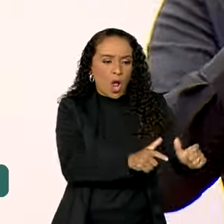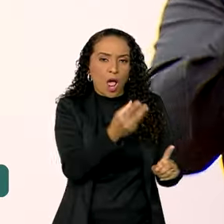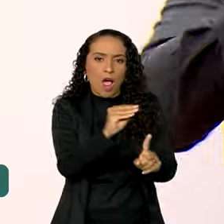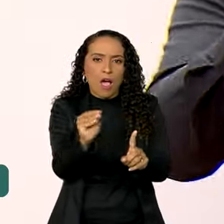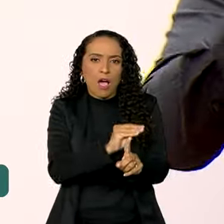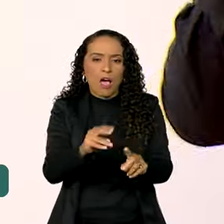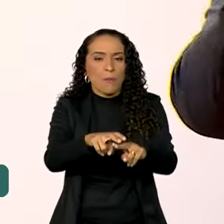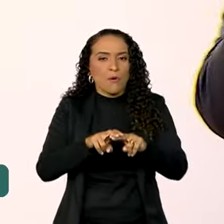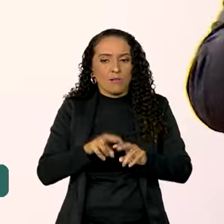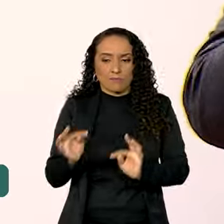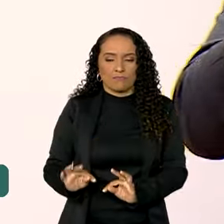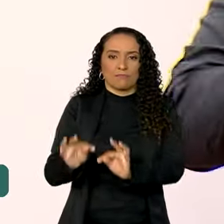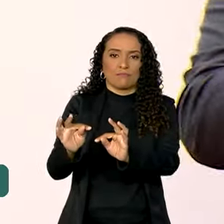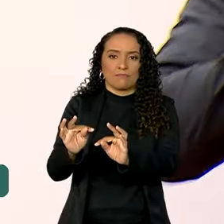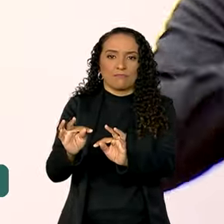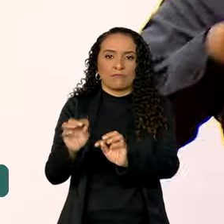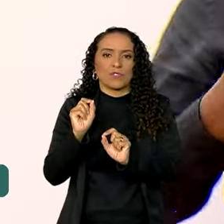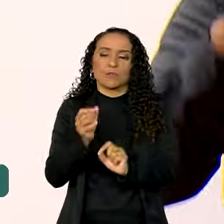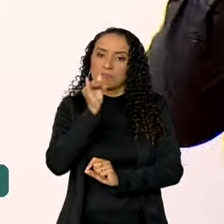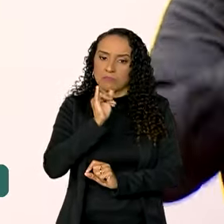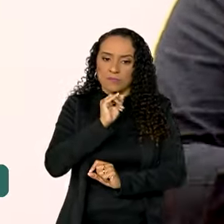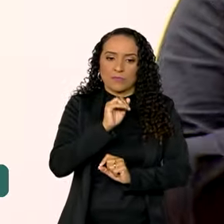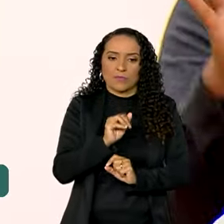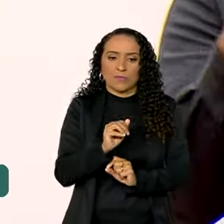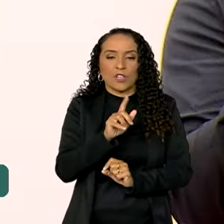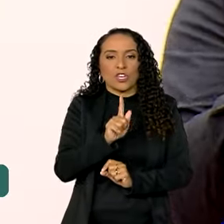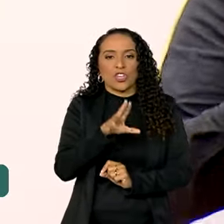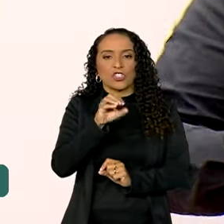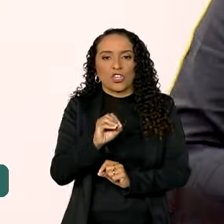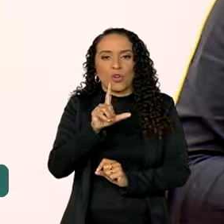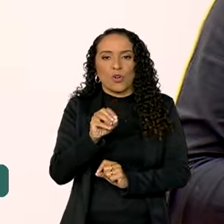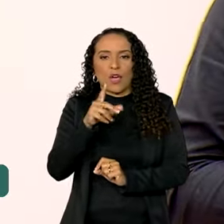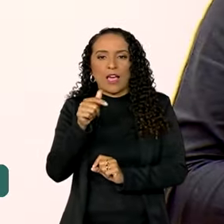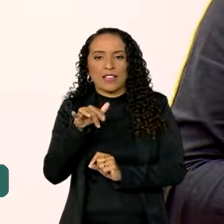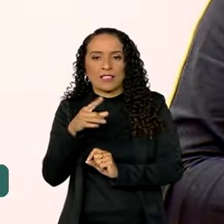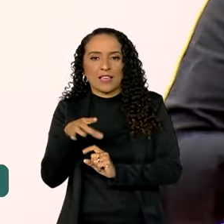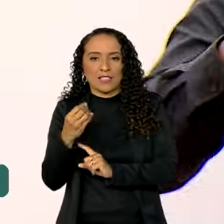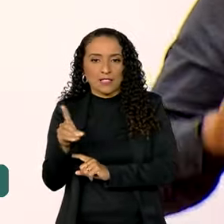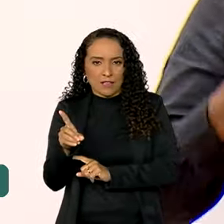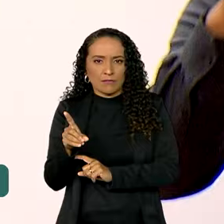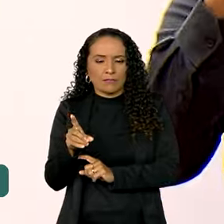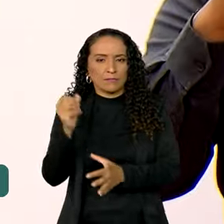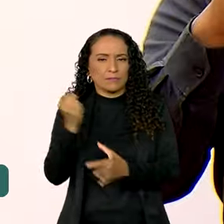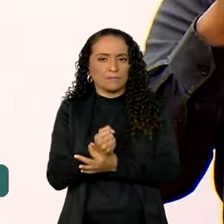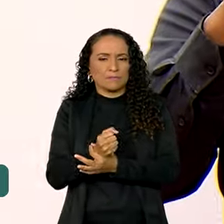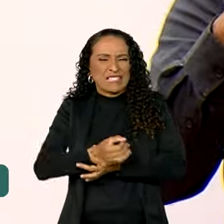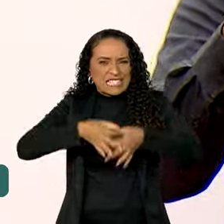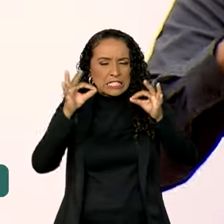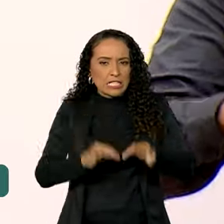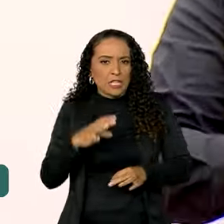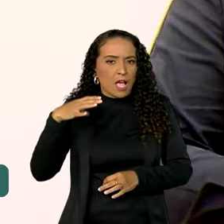por meio de tecnologias como a geolocalização, que garante precisão e